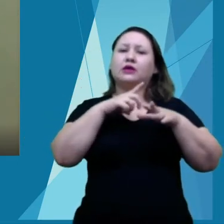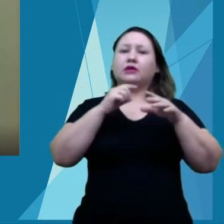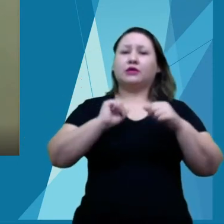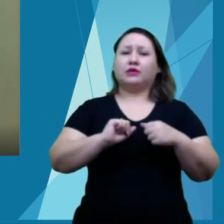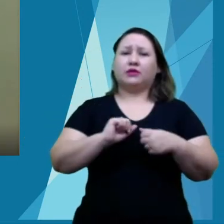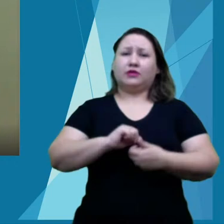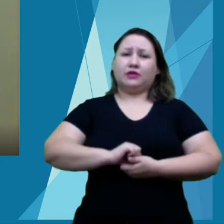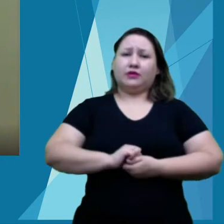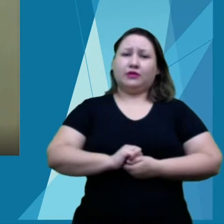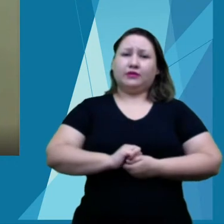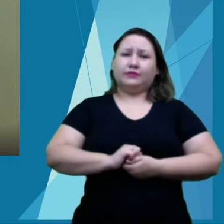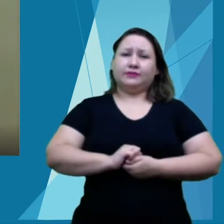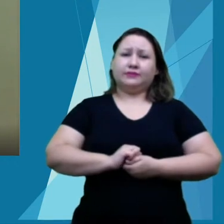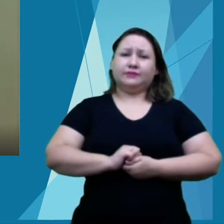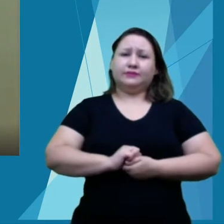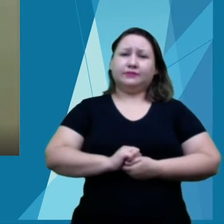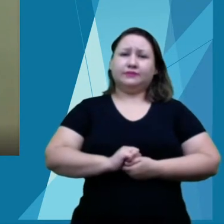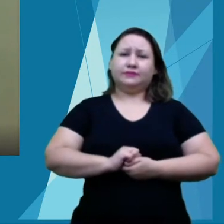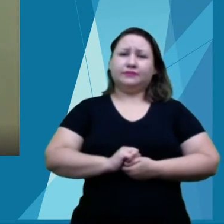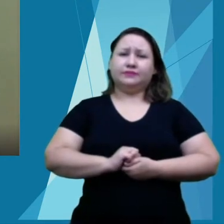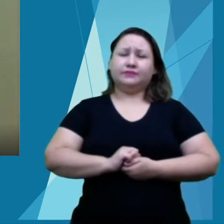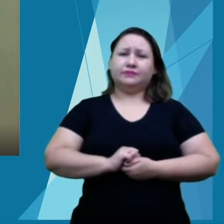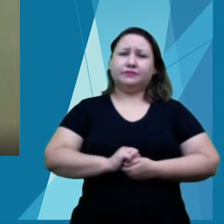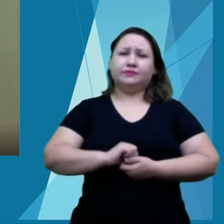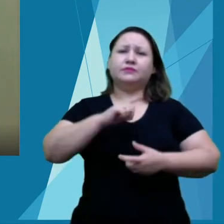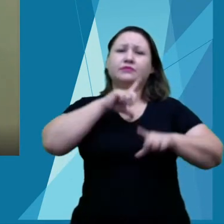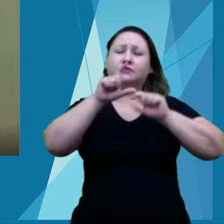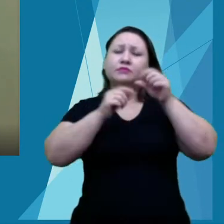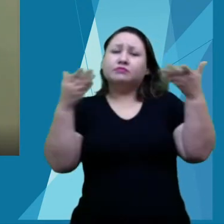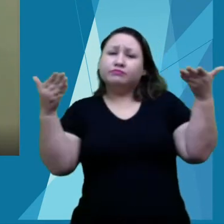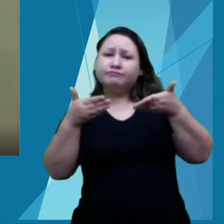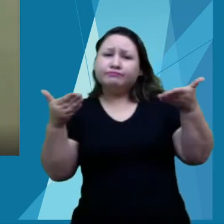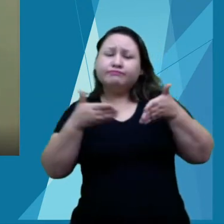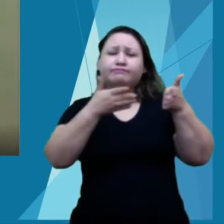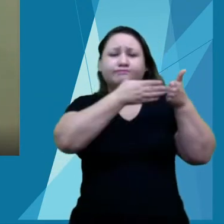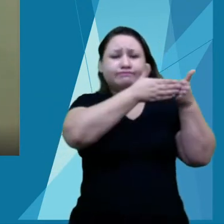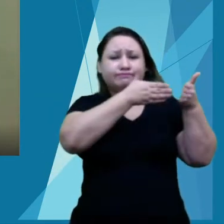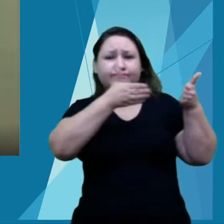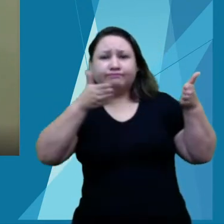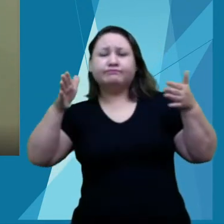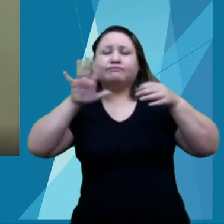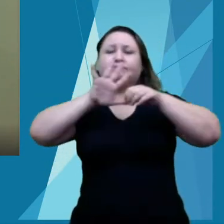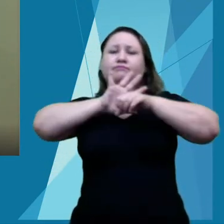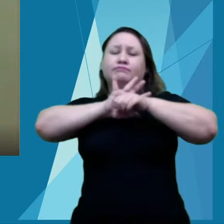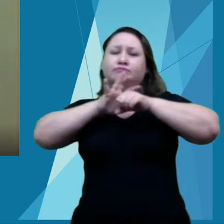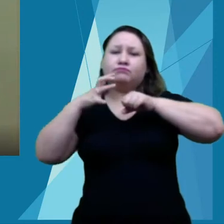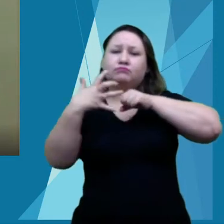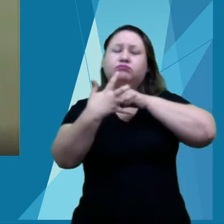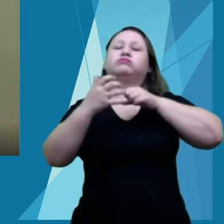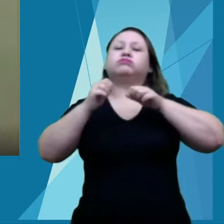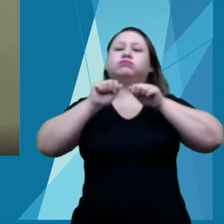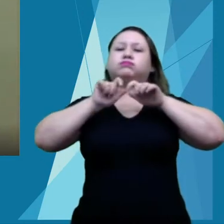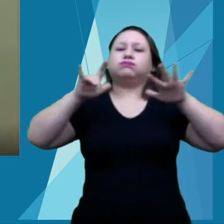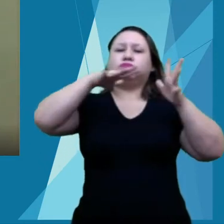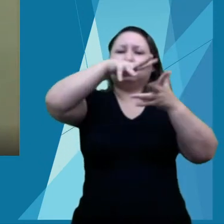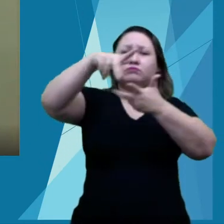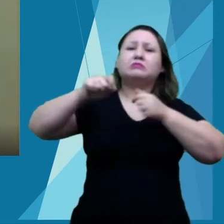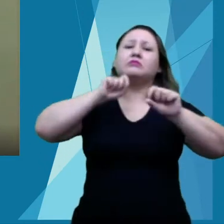reconstrução de sonhos. E, nesses tempos de pandemia, a PROEX tem atuado intensamente.